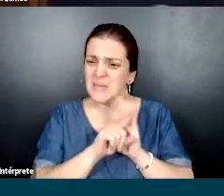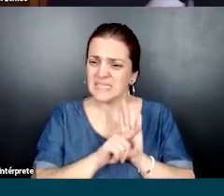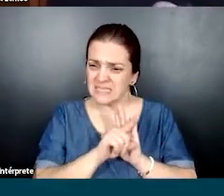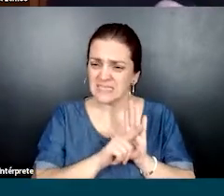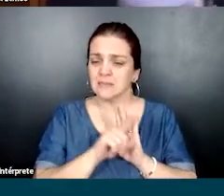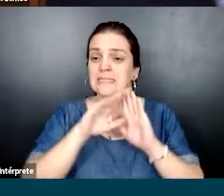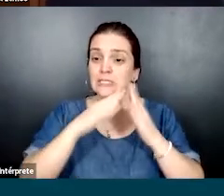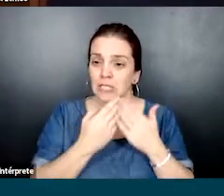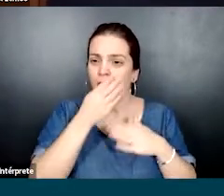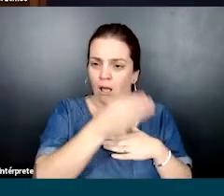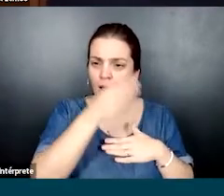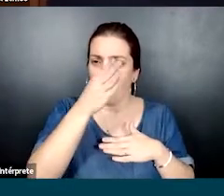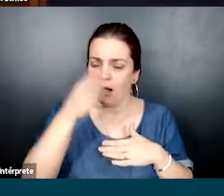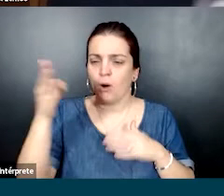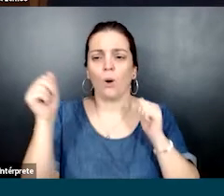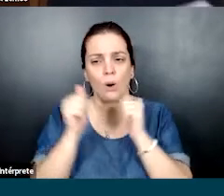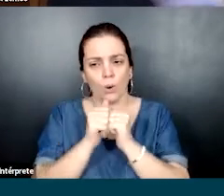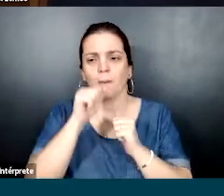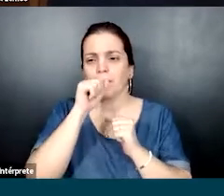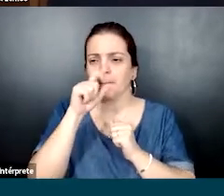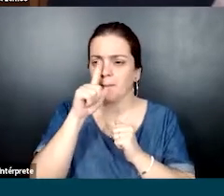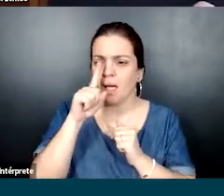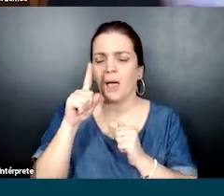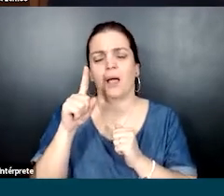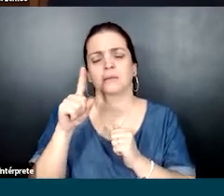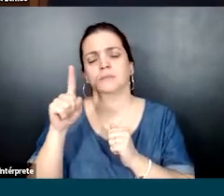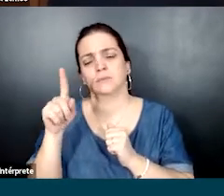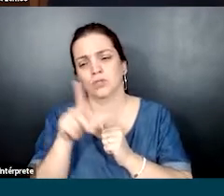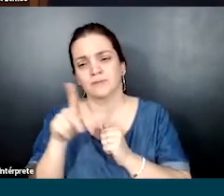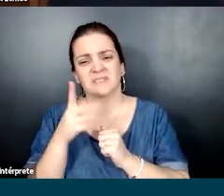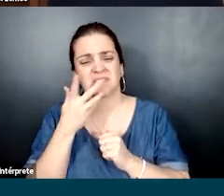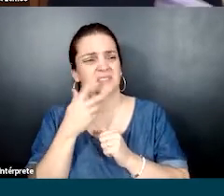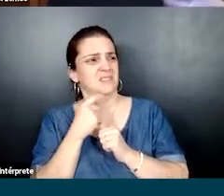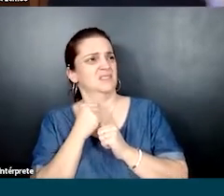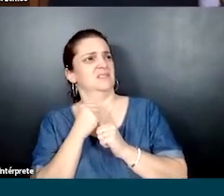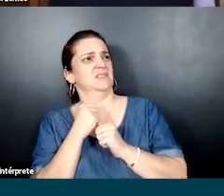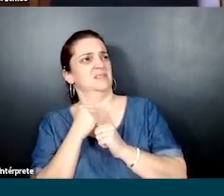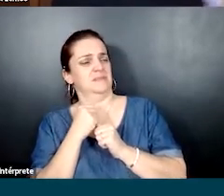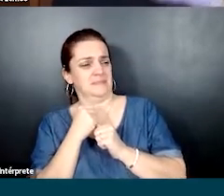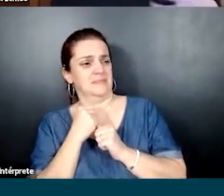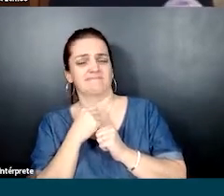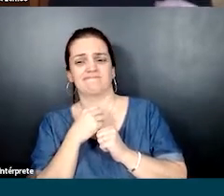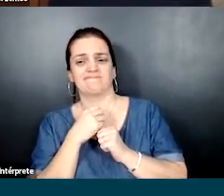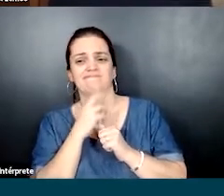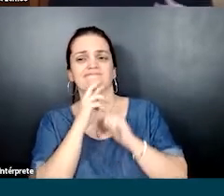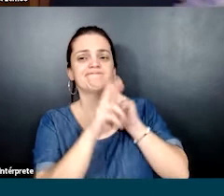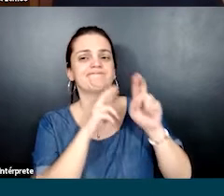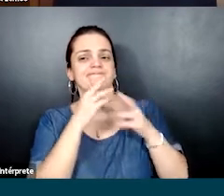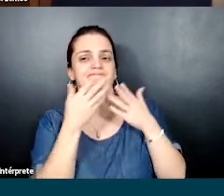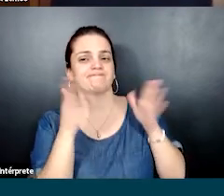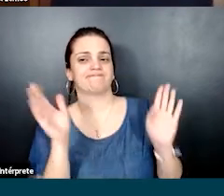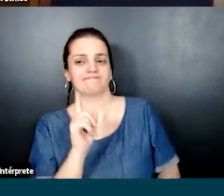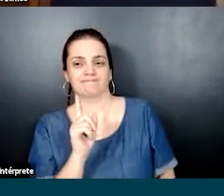E mesmo a pesquisa sendo feita em escolas e acompanhadas por pais, enfim, professores, ainda assim elas se sentiam muito